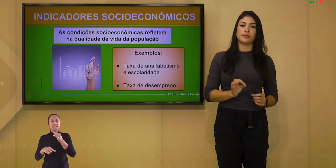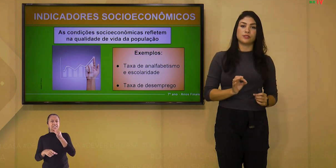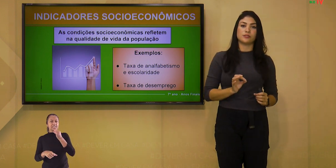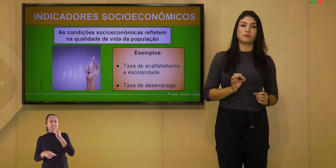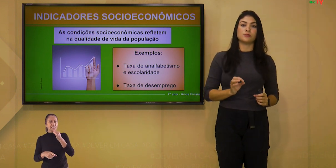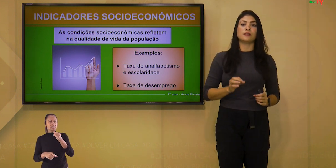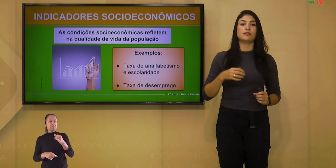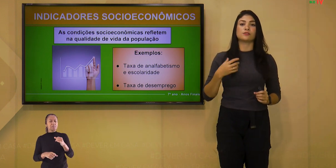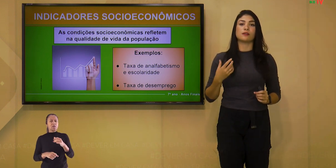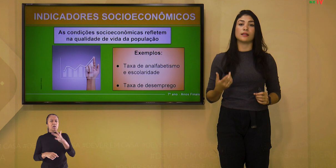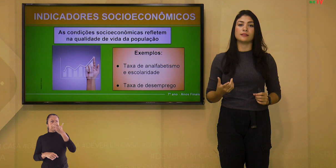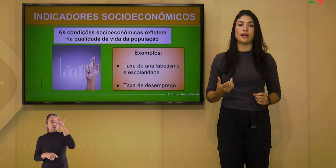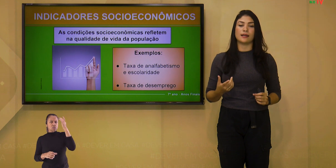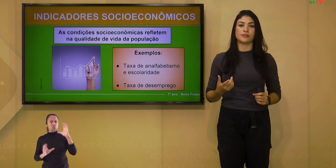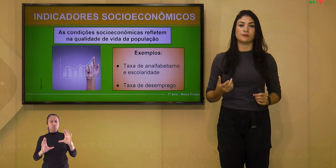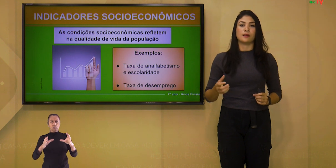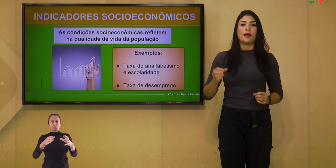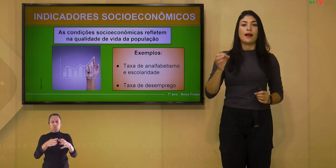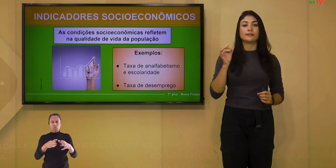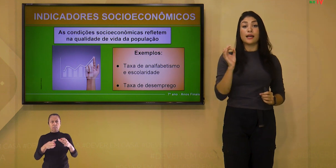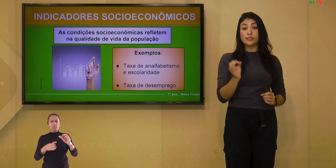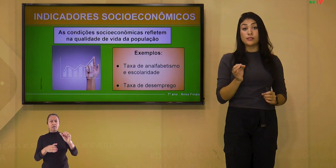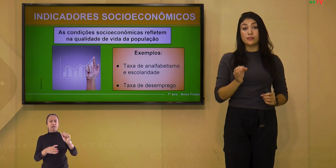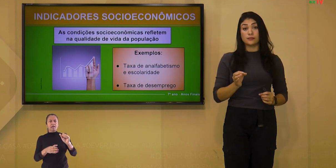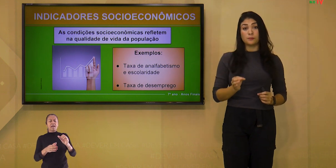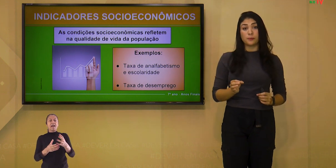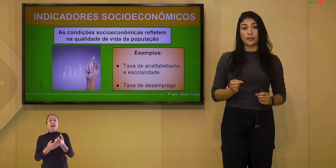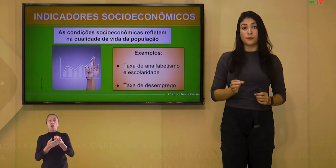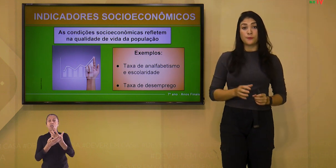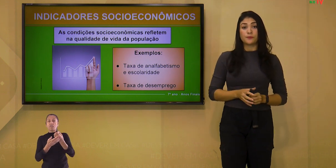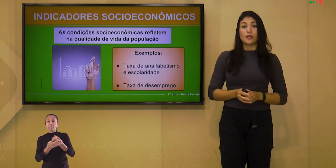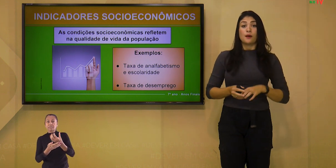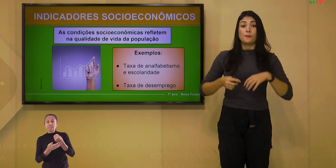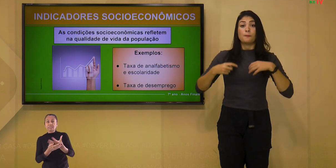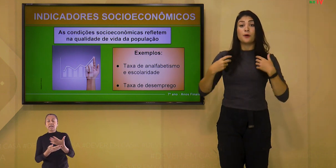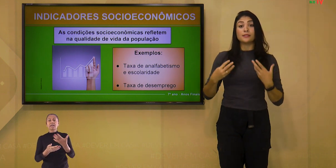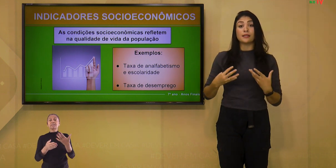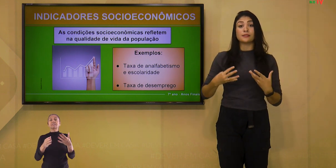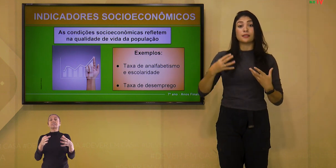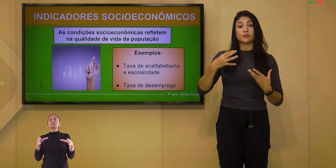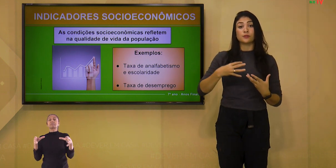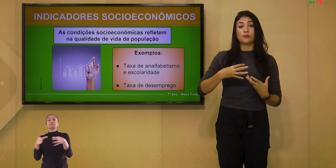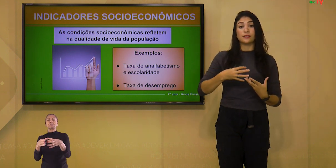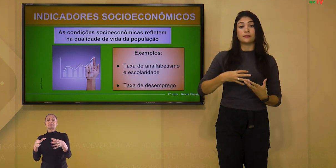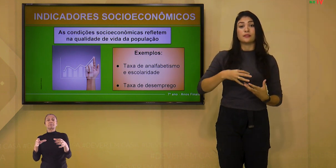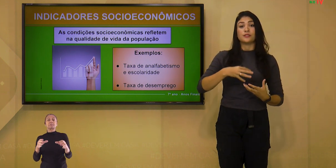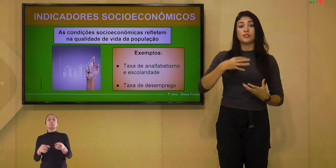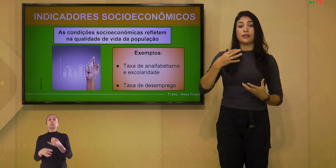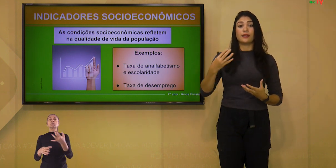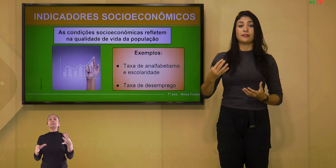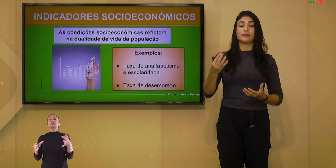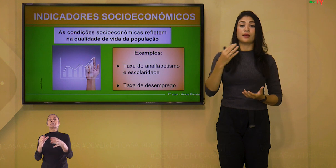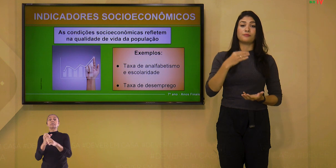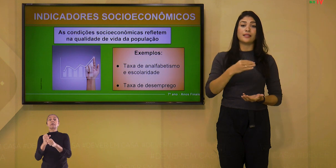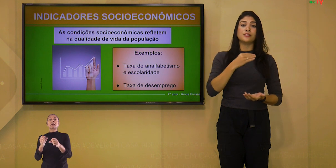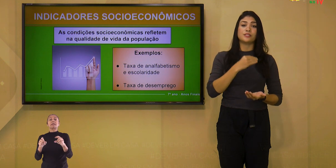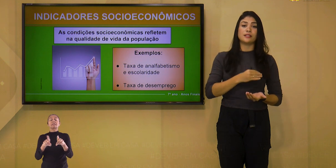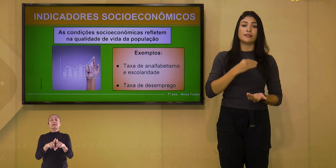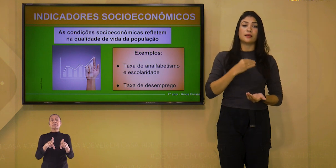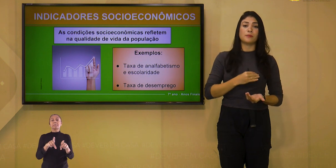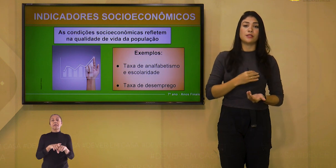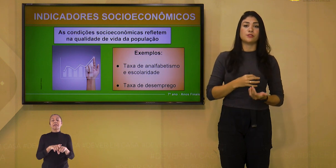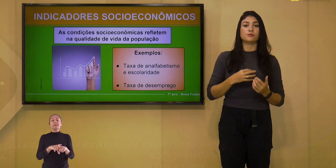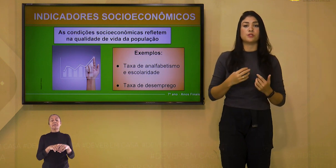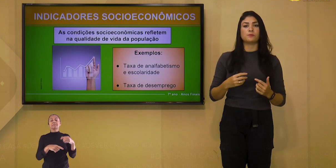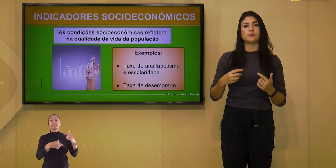analfabetismo e escolaridade, a taxa de desemprego, pois essas questões de renda interferem